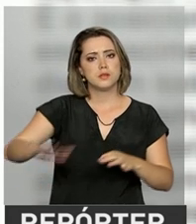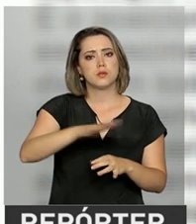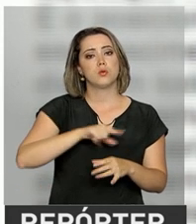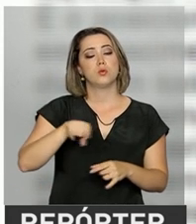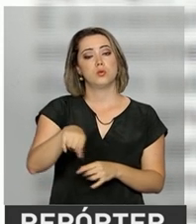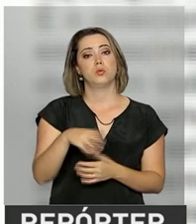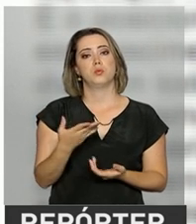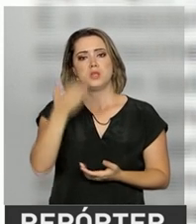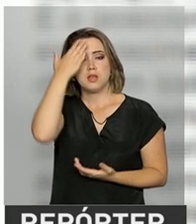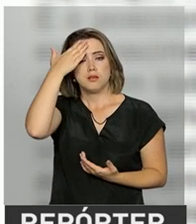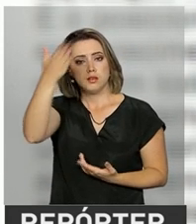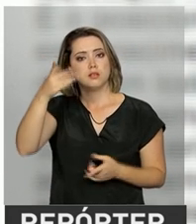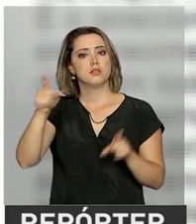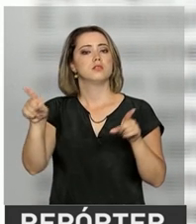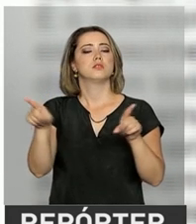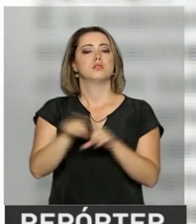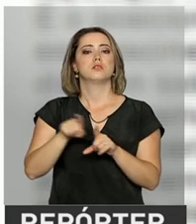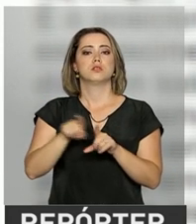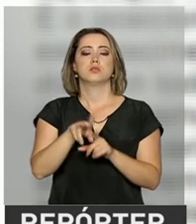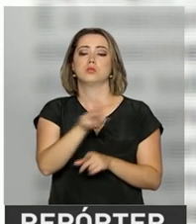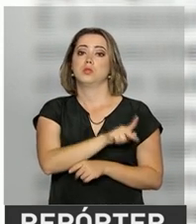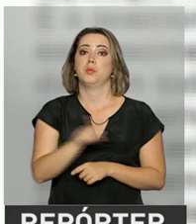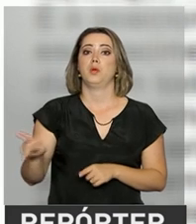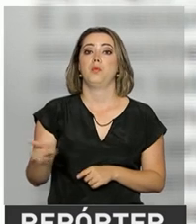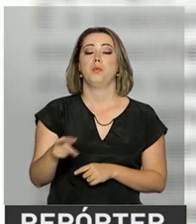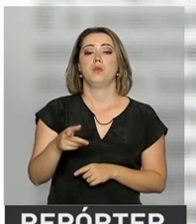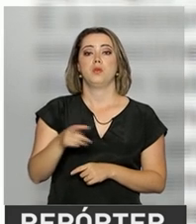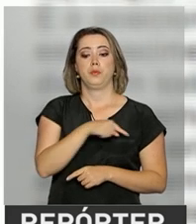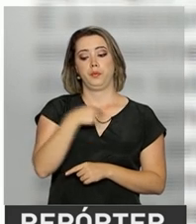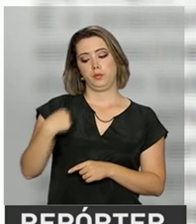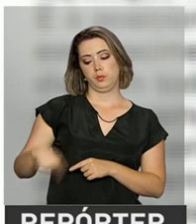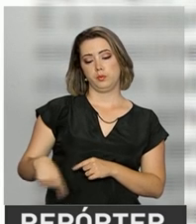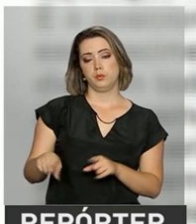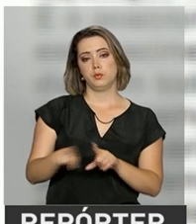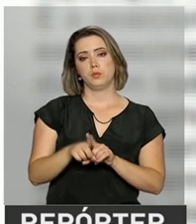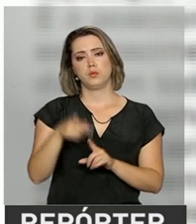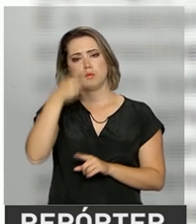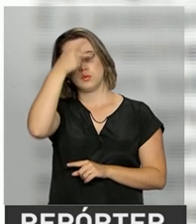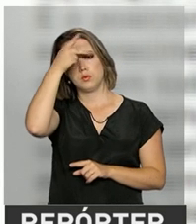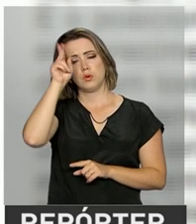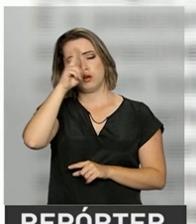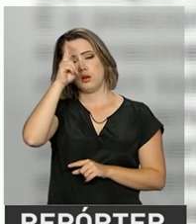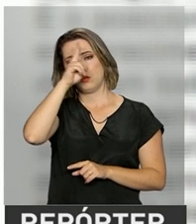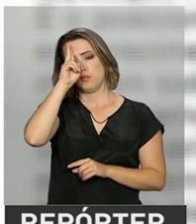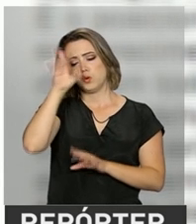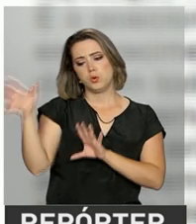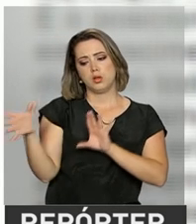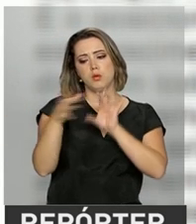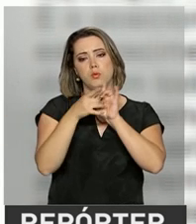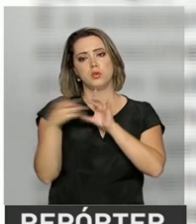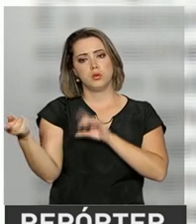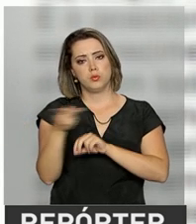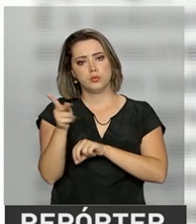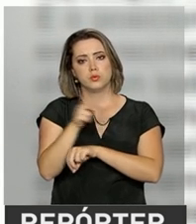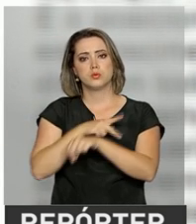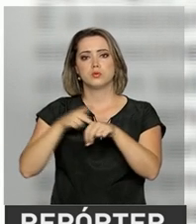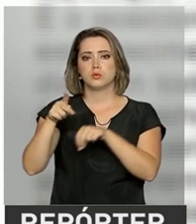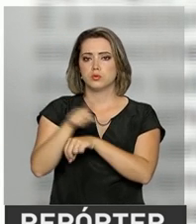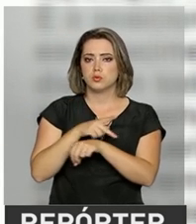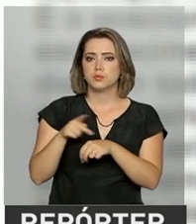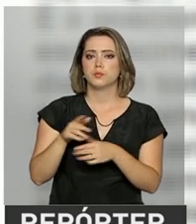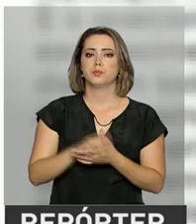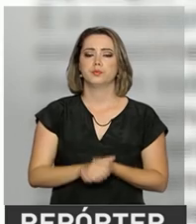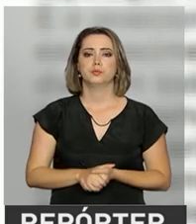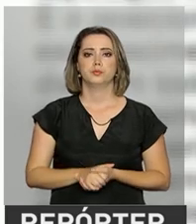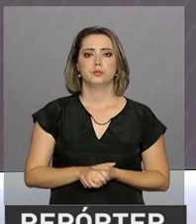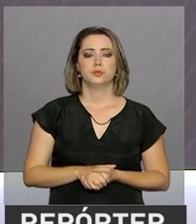Temer agradeceu o gesto do presidente Xi Jinping e lembrou da parceria e da sólida relação bilateral entre